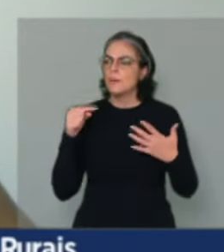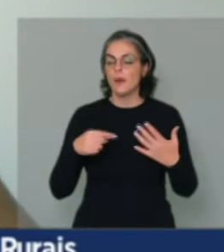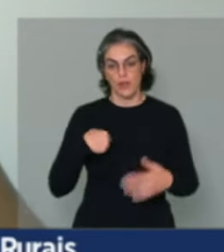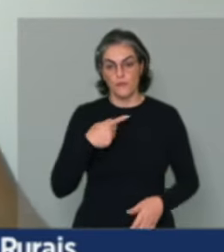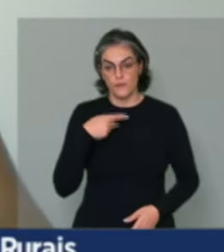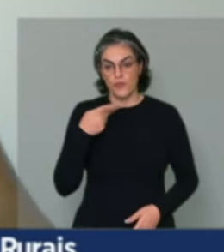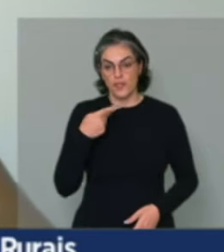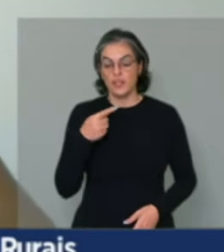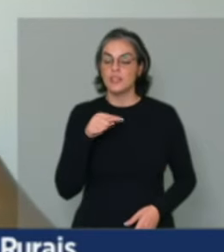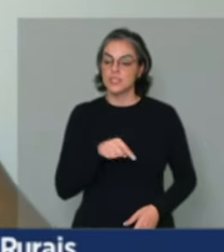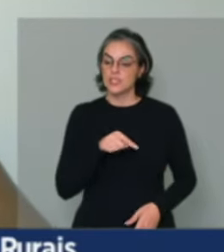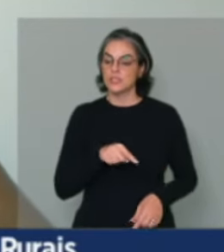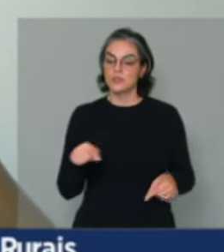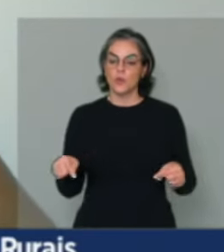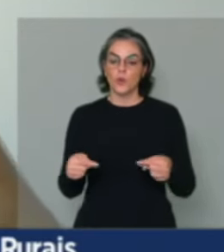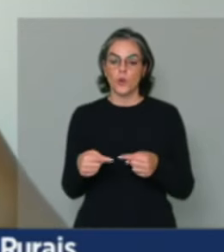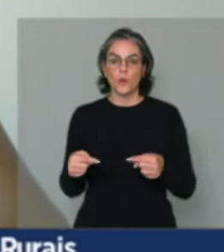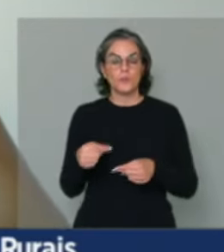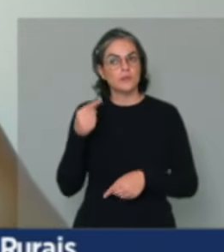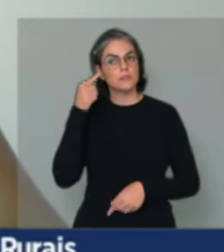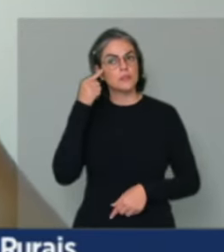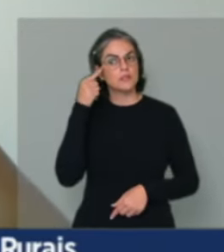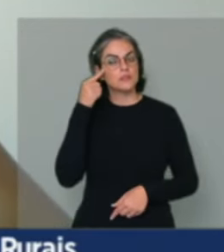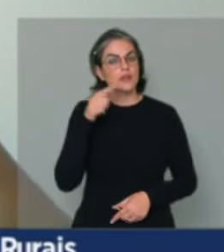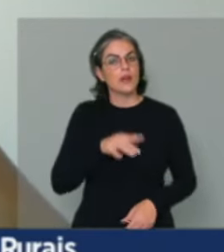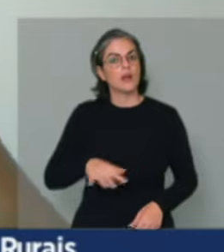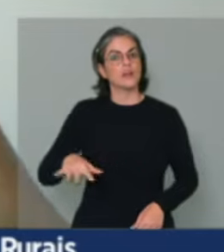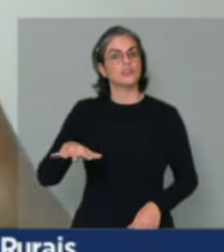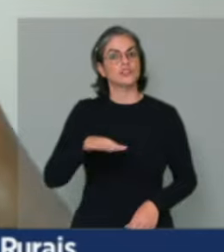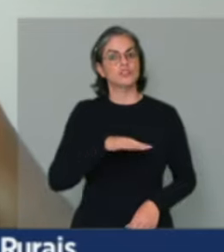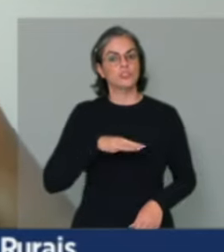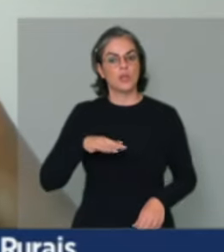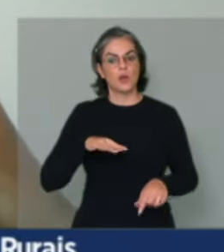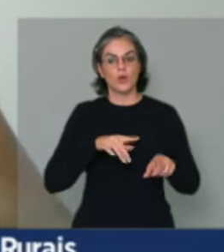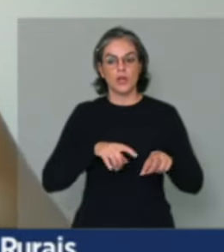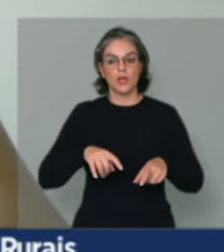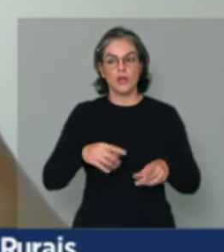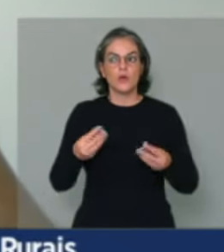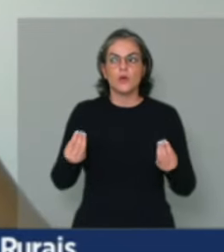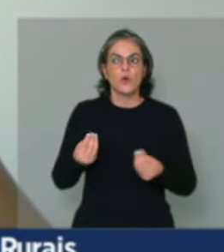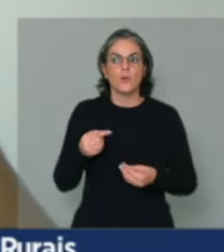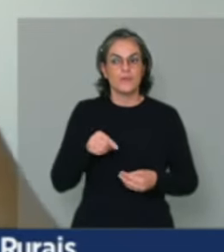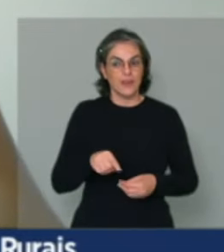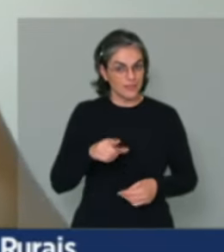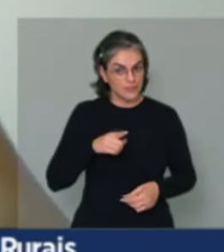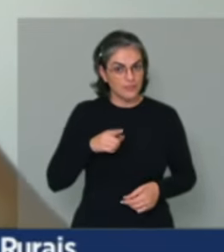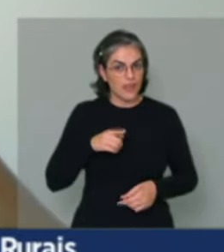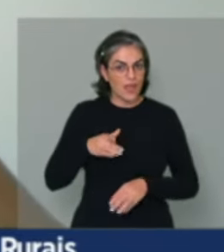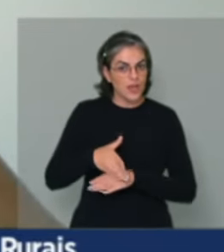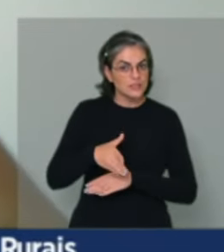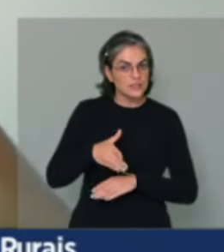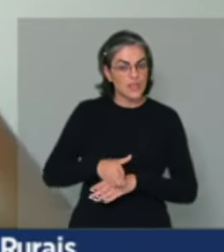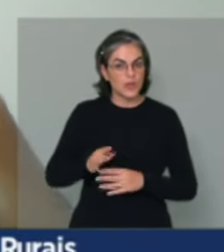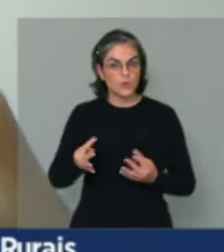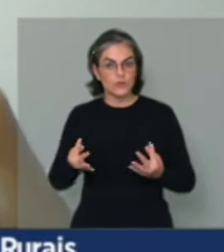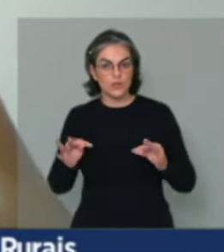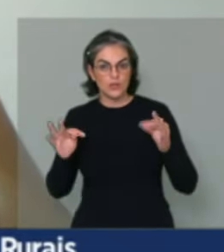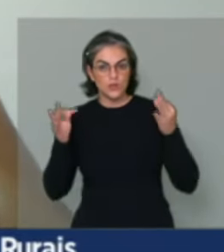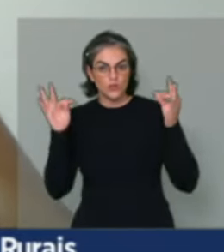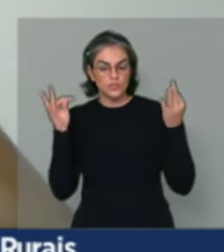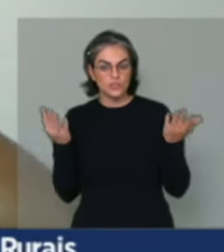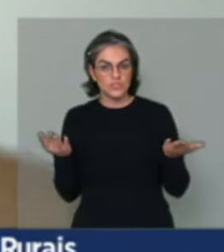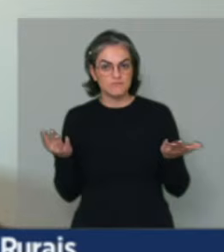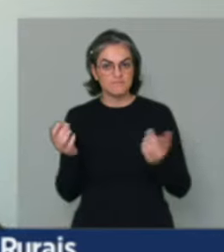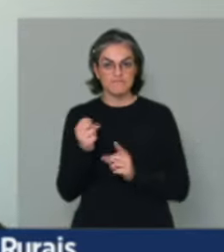articulação com a infraestrutura no campo, então a gente precisa pensar nos acessos às tecnologias sociais, às tecnologias modernas e